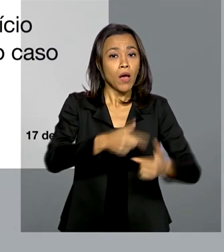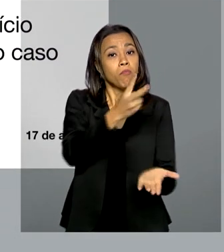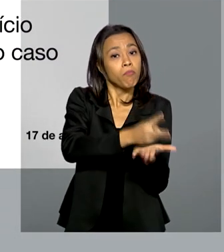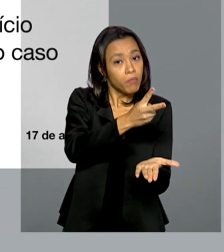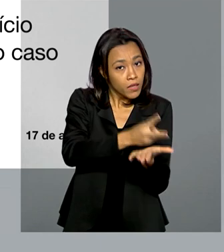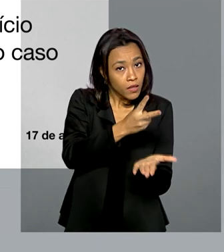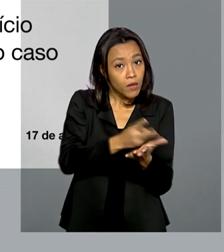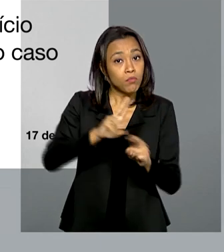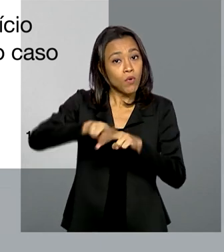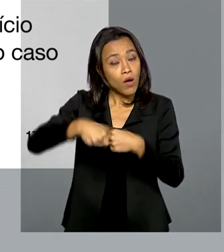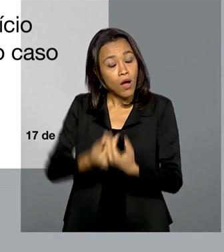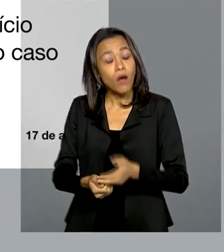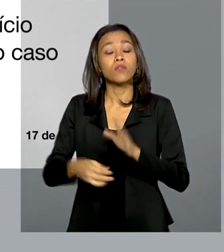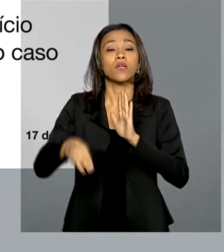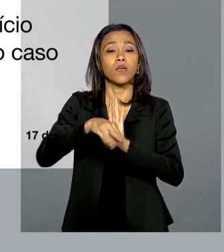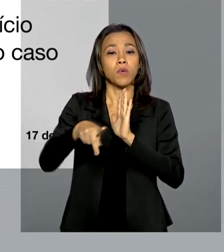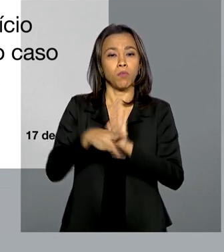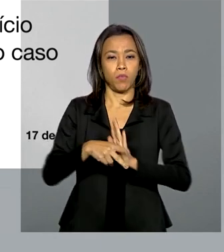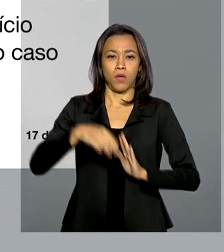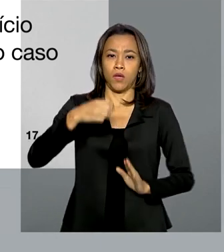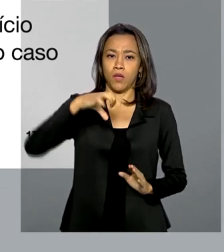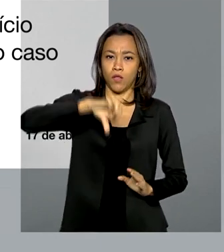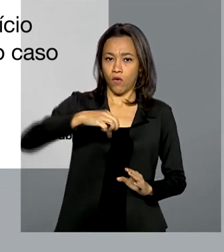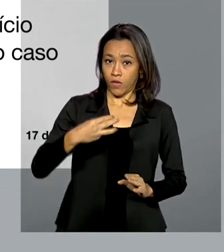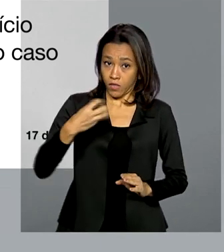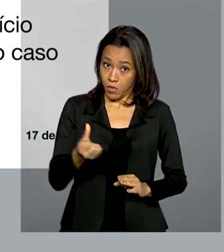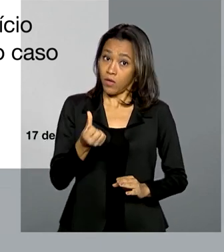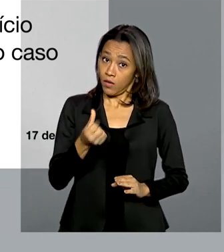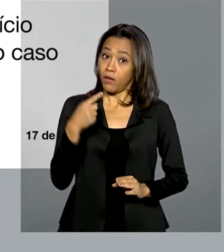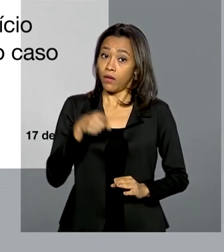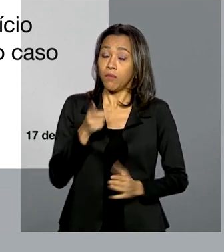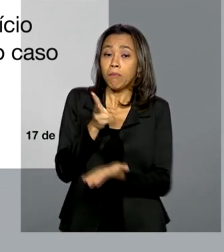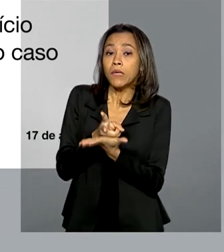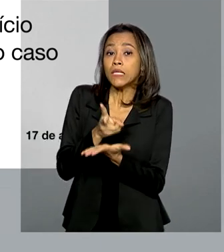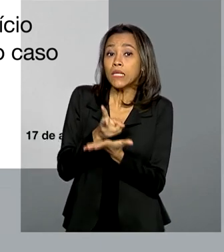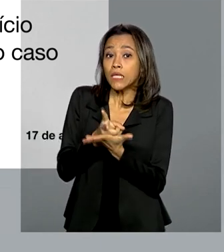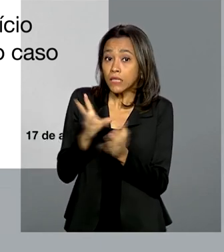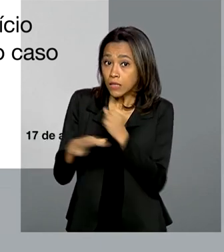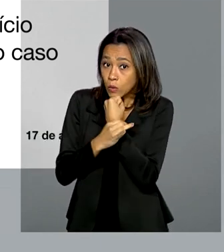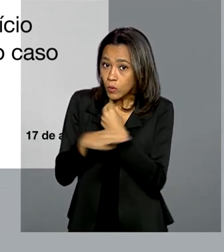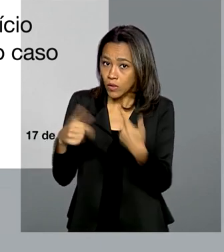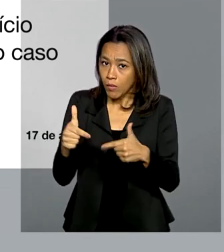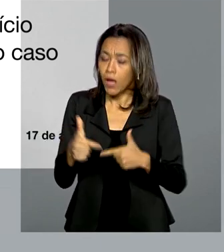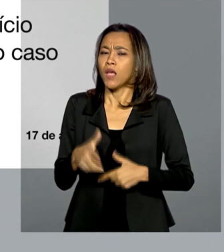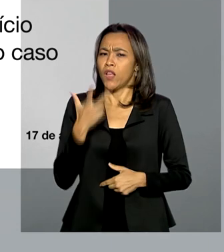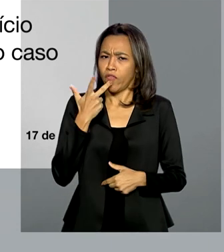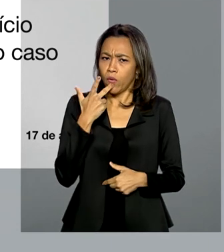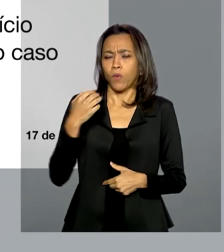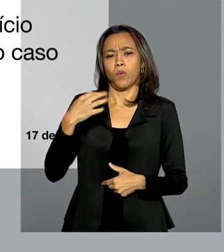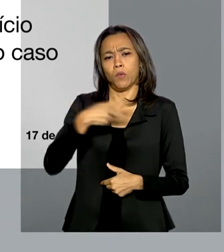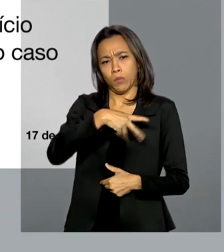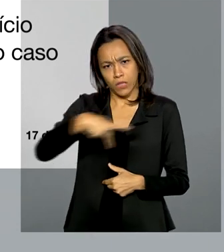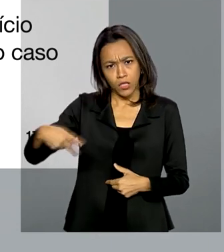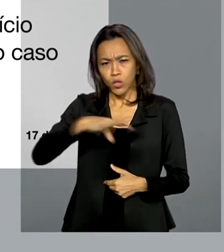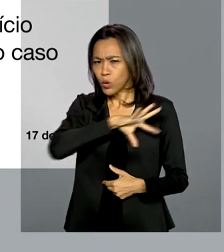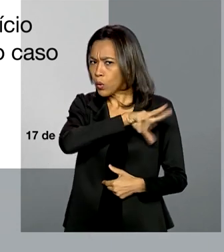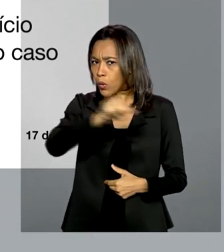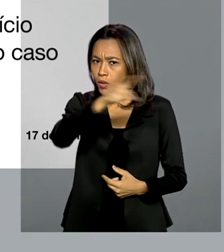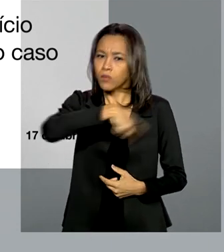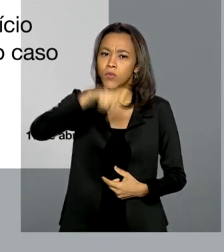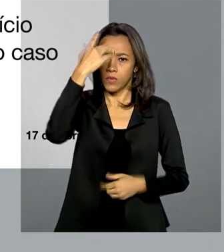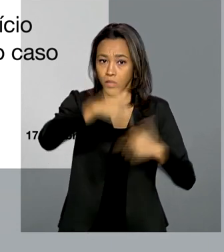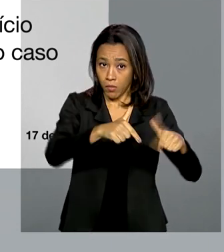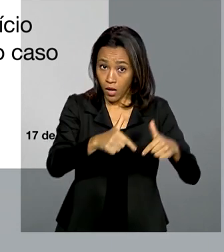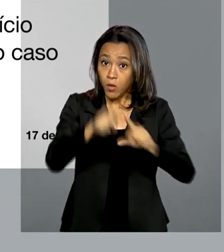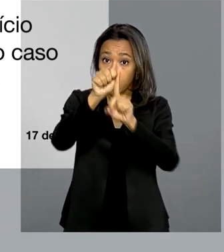936, que busca a manutenção dos empregos. De acordo com o presidente, todos esses trabalhadores vão receber, a partir